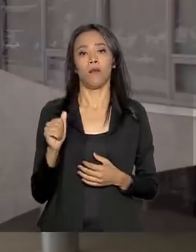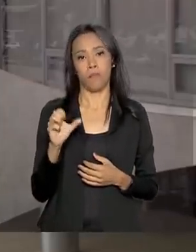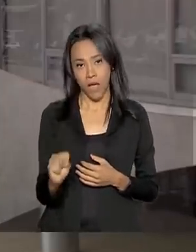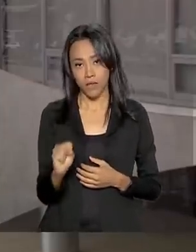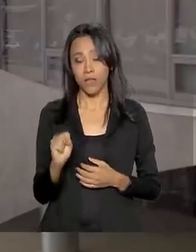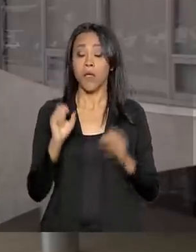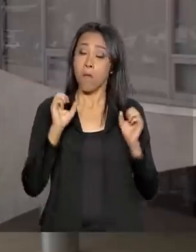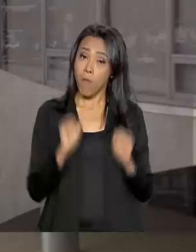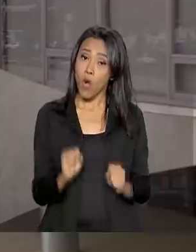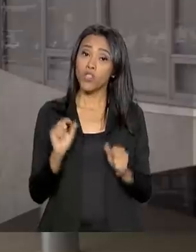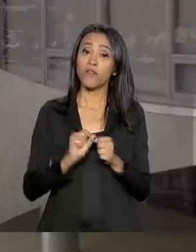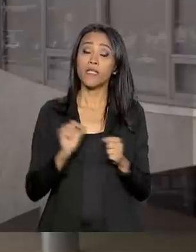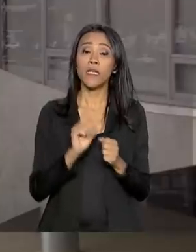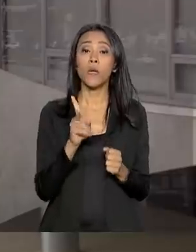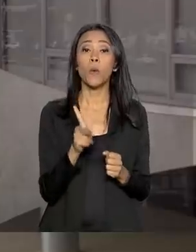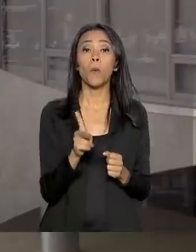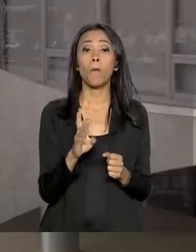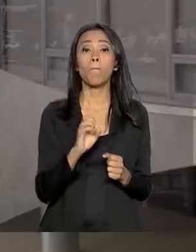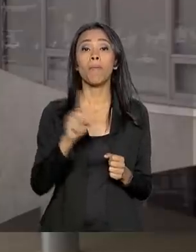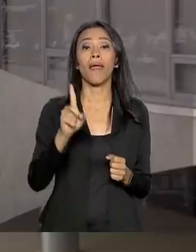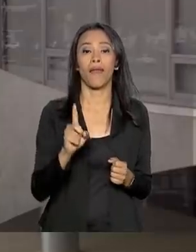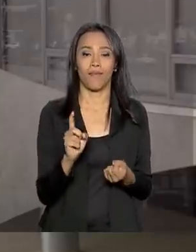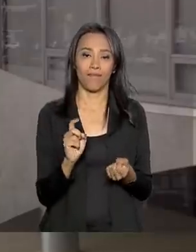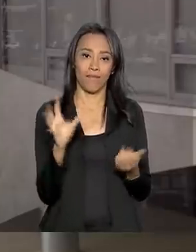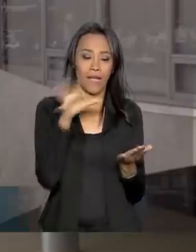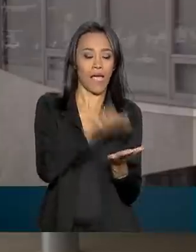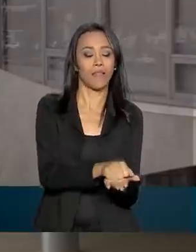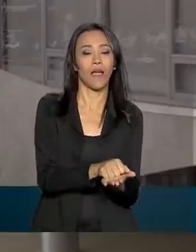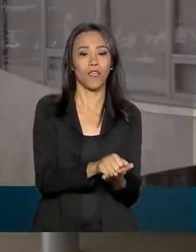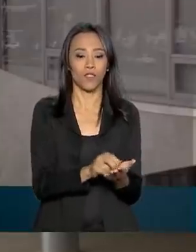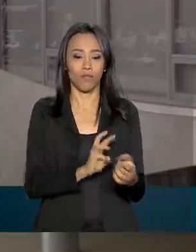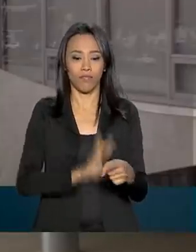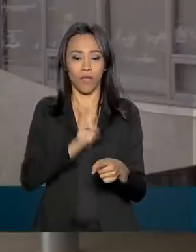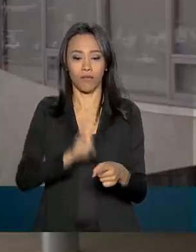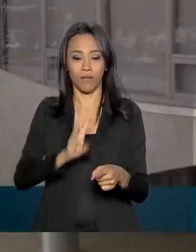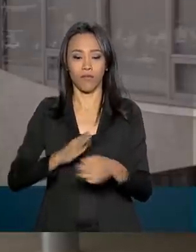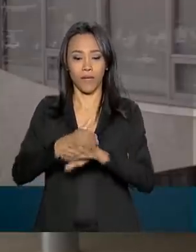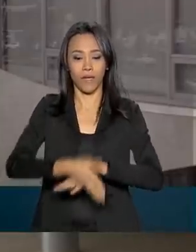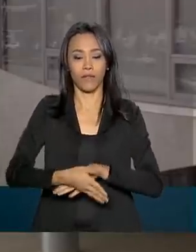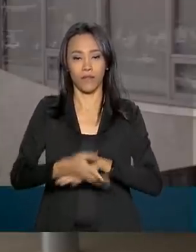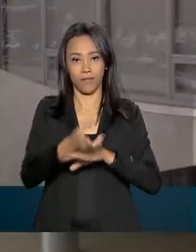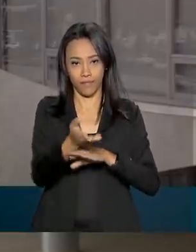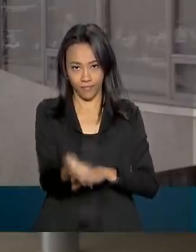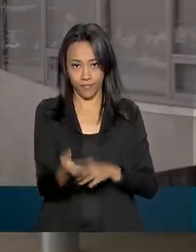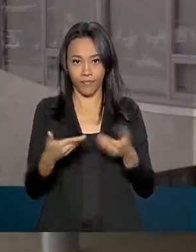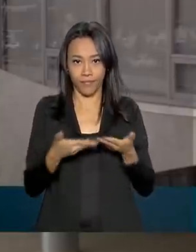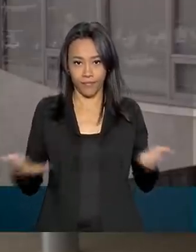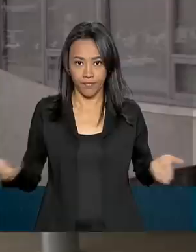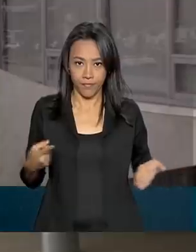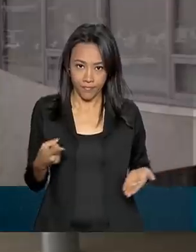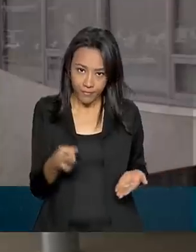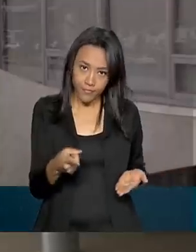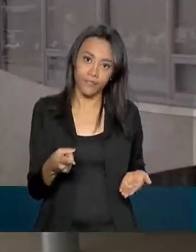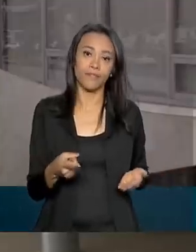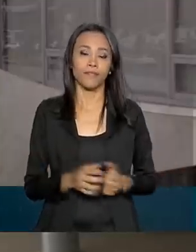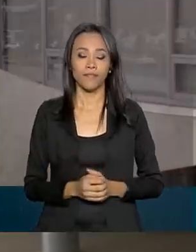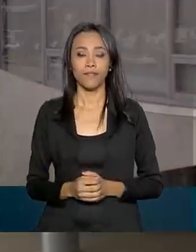um pré-cadastro no site www.cartondocaminhoneiro.com.br.